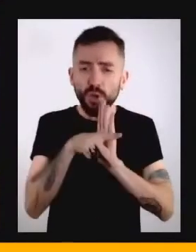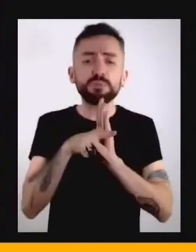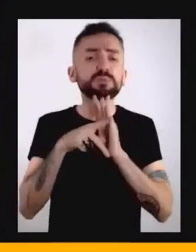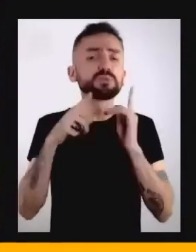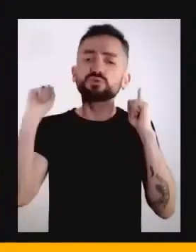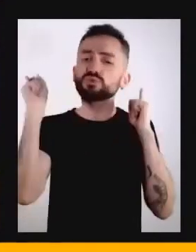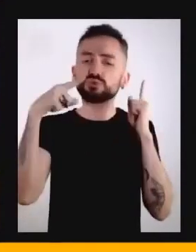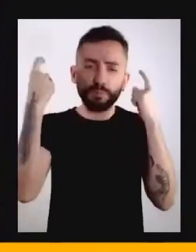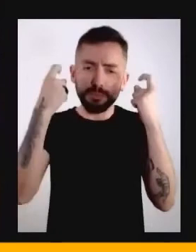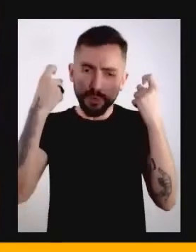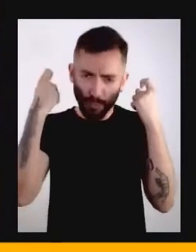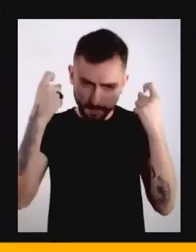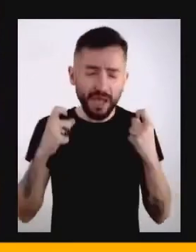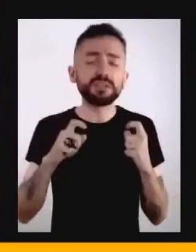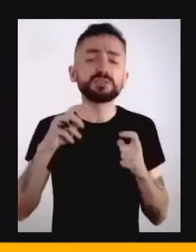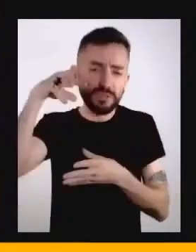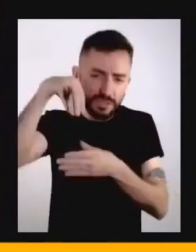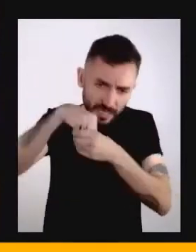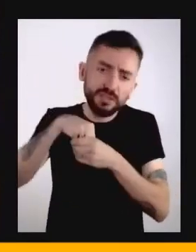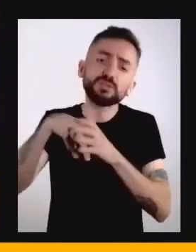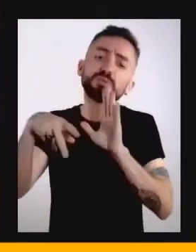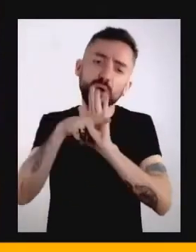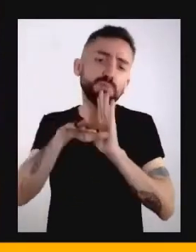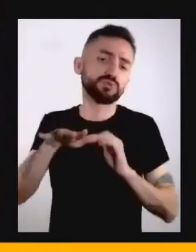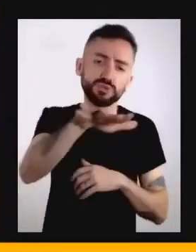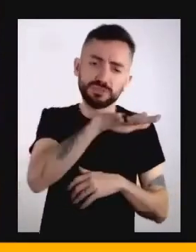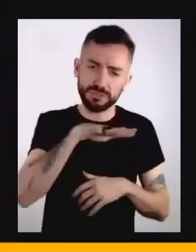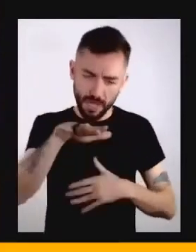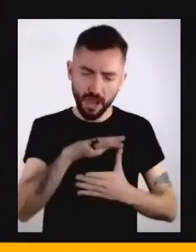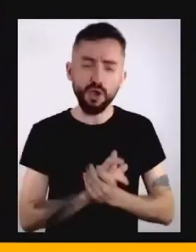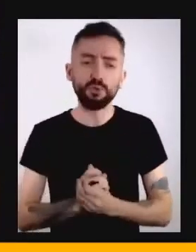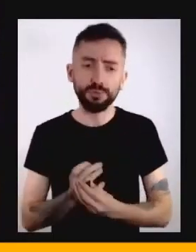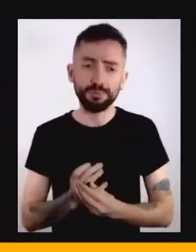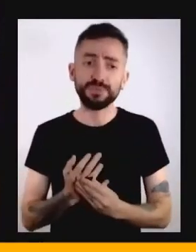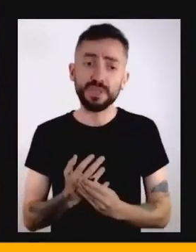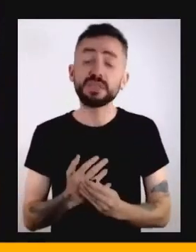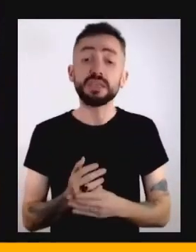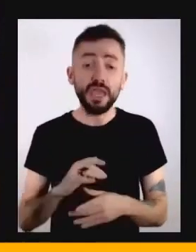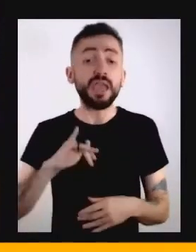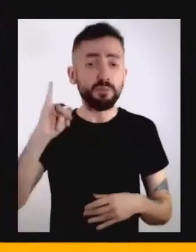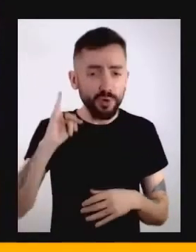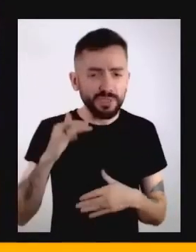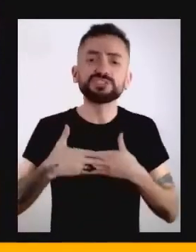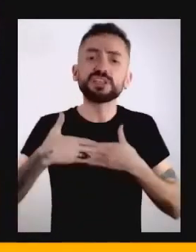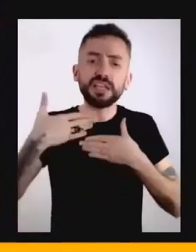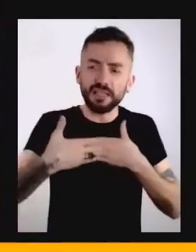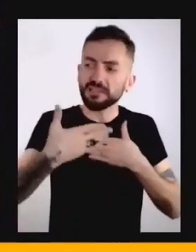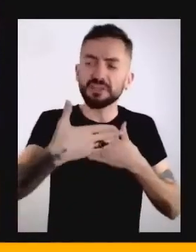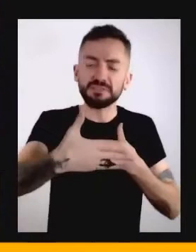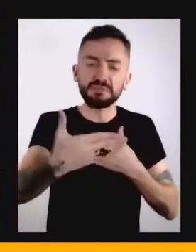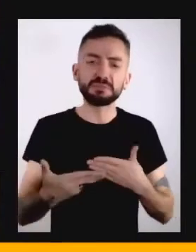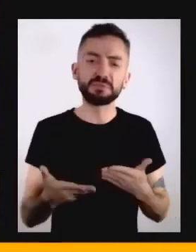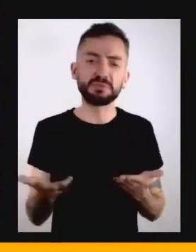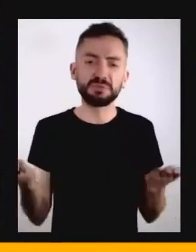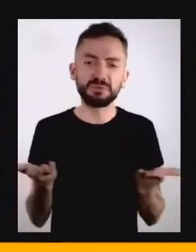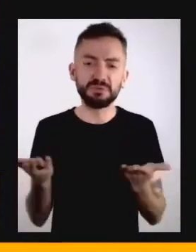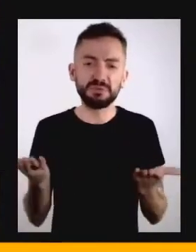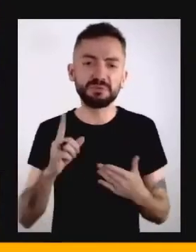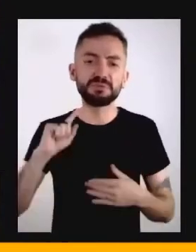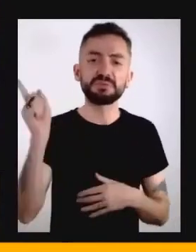estrutural essencial dentro da nossa sociedade. E é algo que a gente precisa, cada vez mais, tratar como uma questão